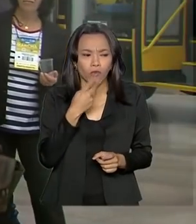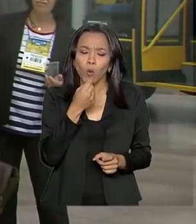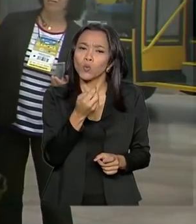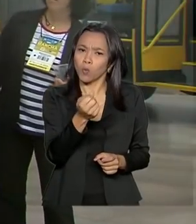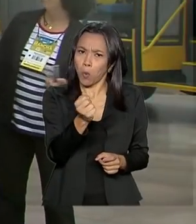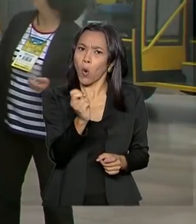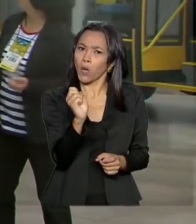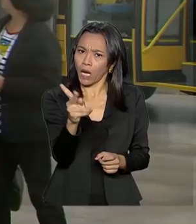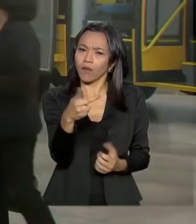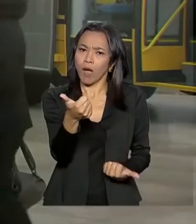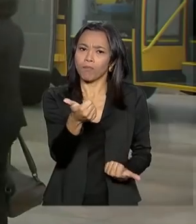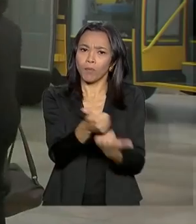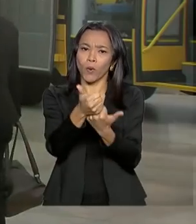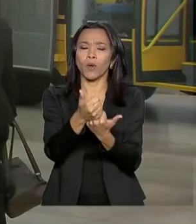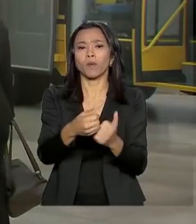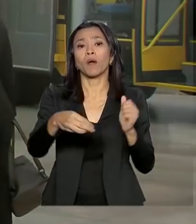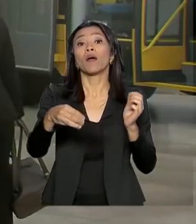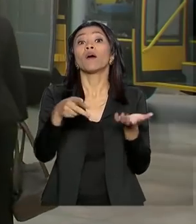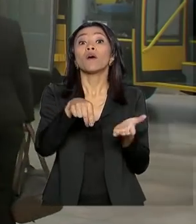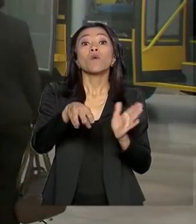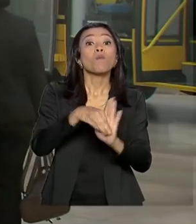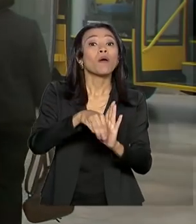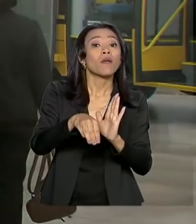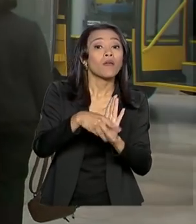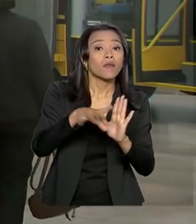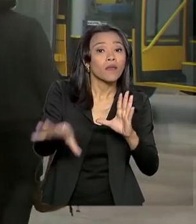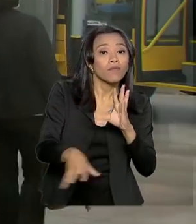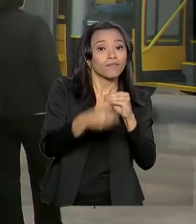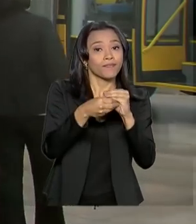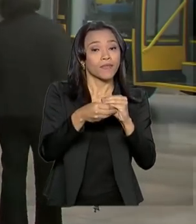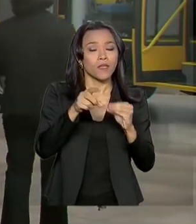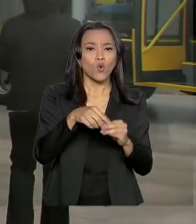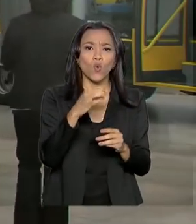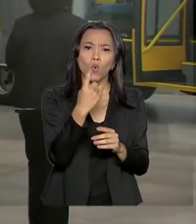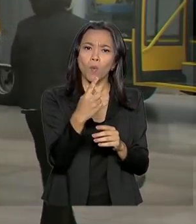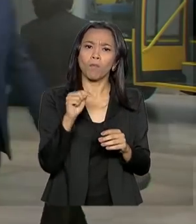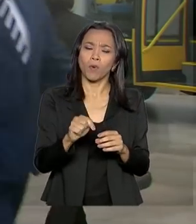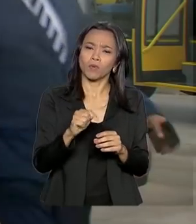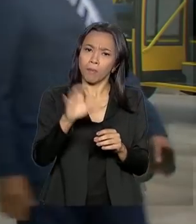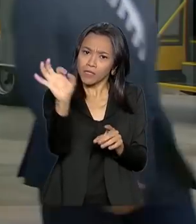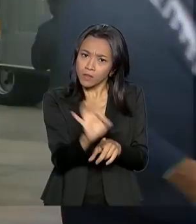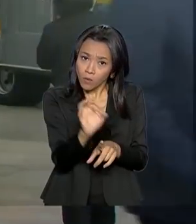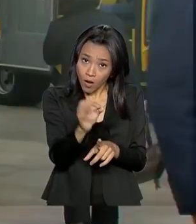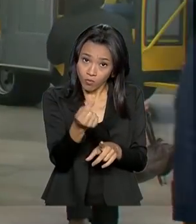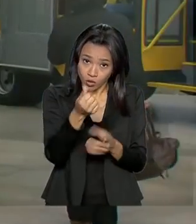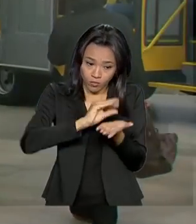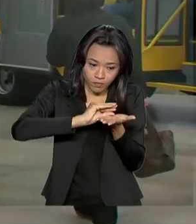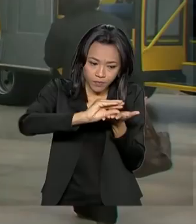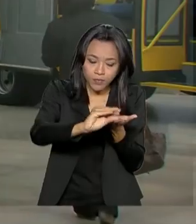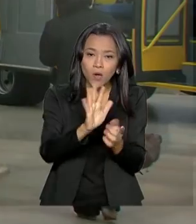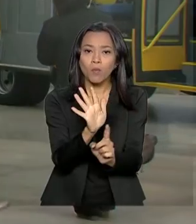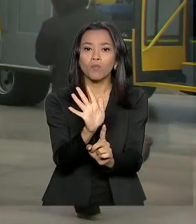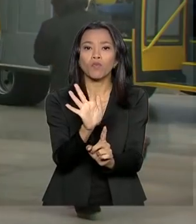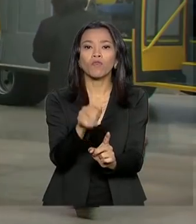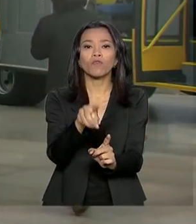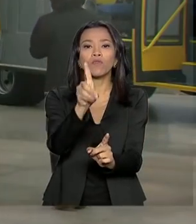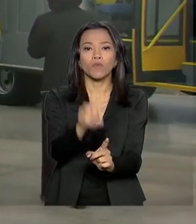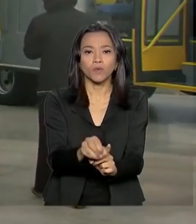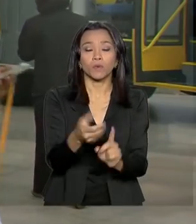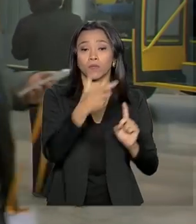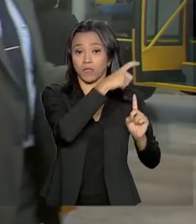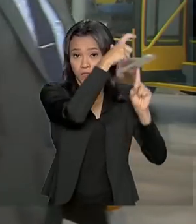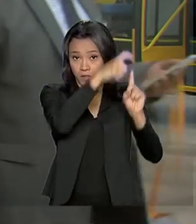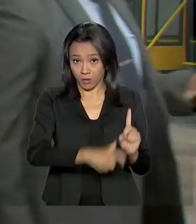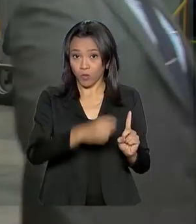proposta de emenda à Constituição que aumente em um ponto percentual os recursos destinados ao fundo. O ministro da Economia,